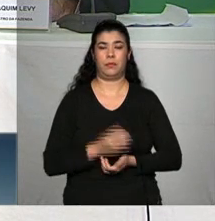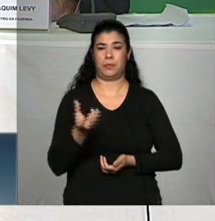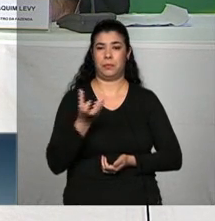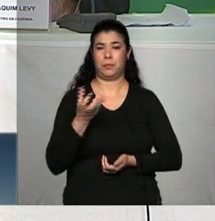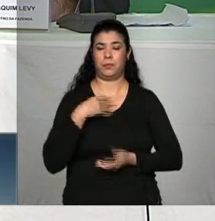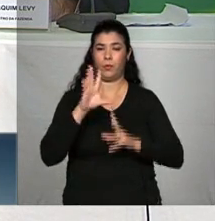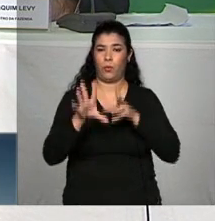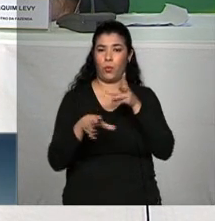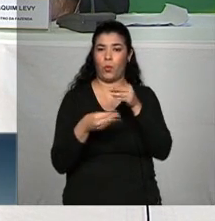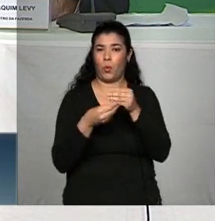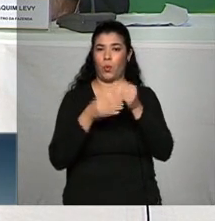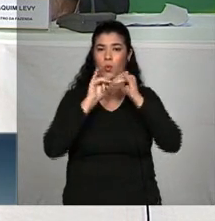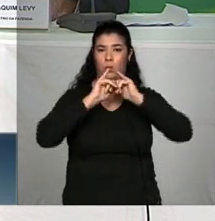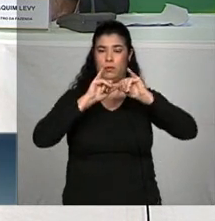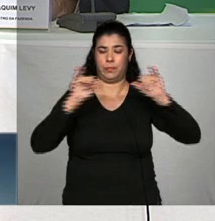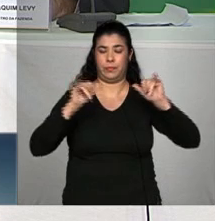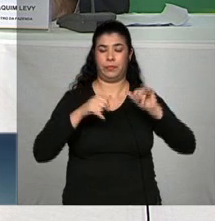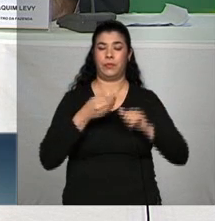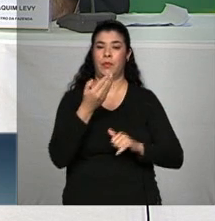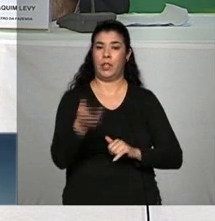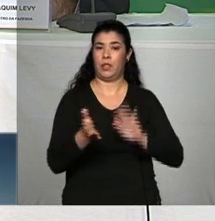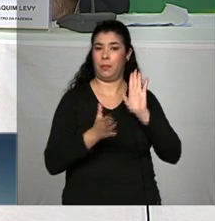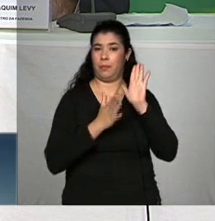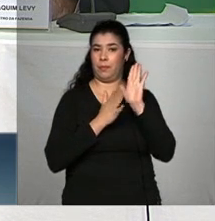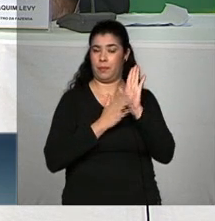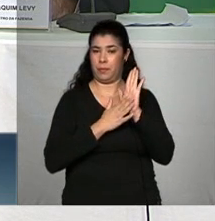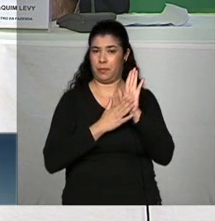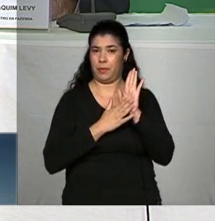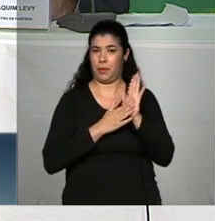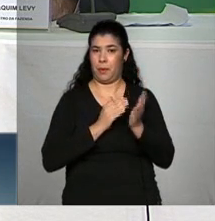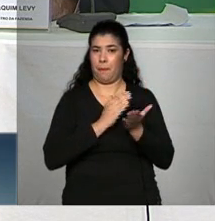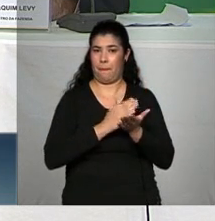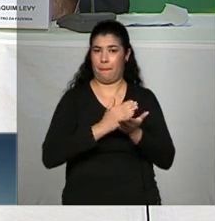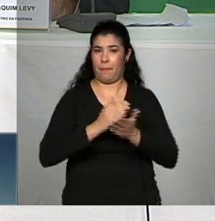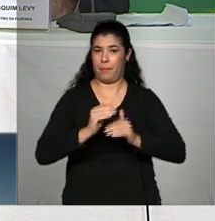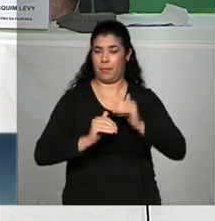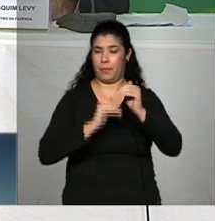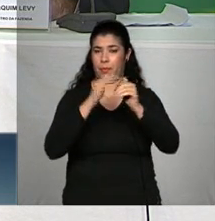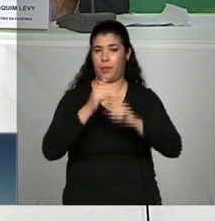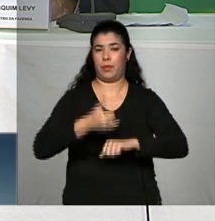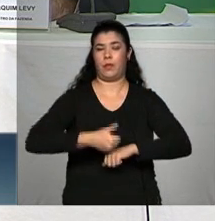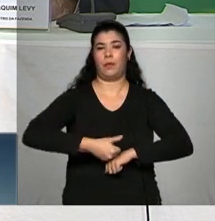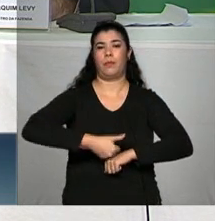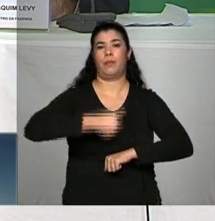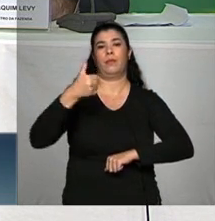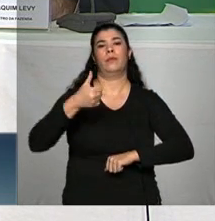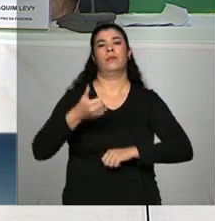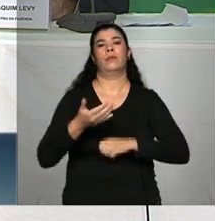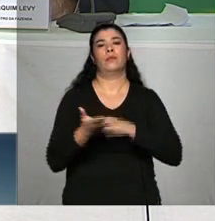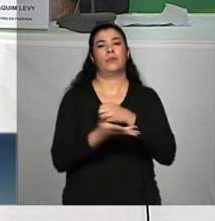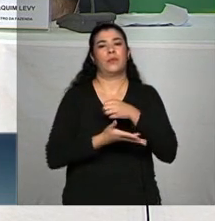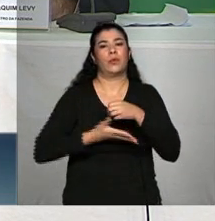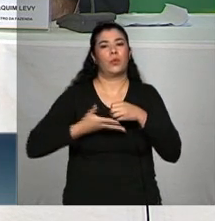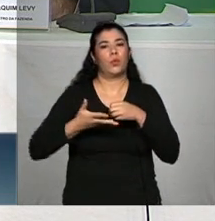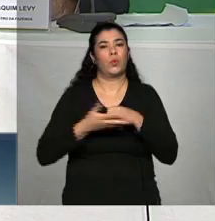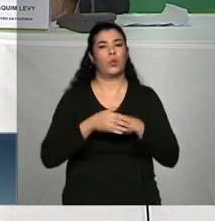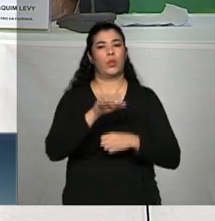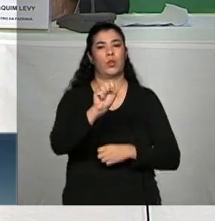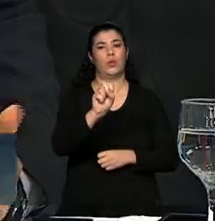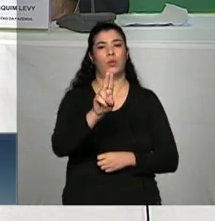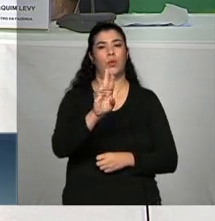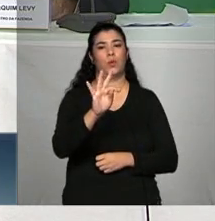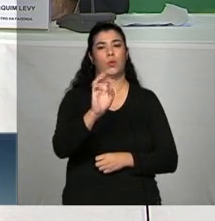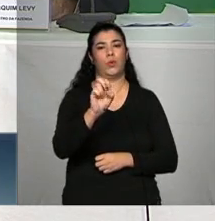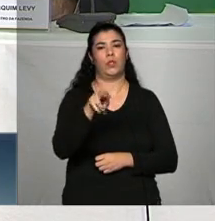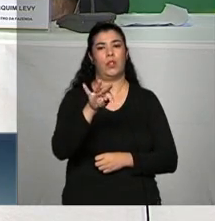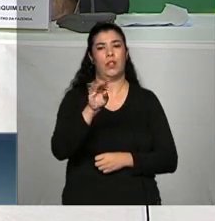eu acho que essa proposta de progressividade, na verdade, ela melhora a sustentabilidade da previdência social e logo ela